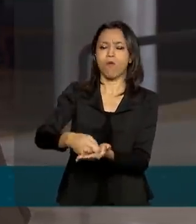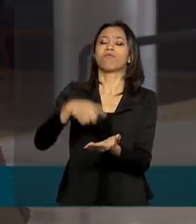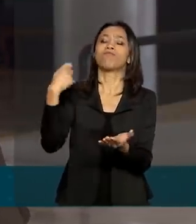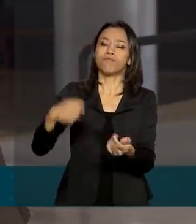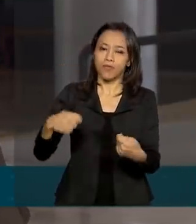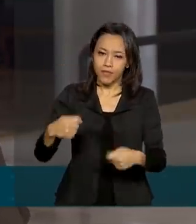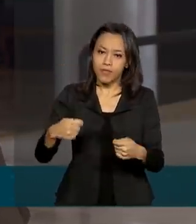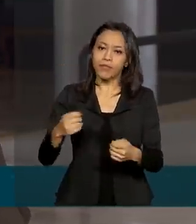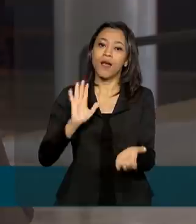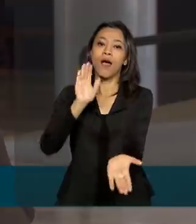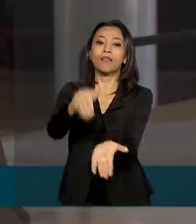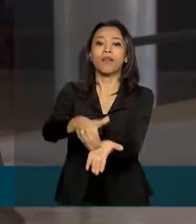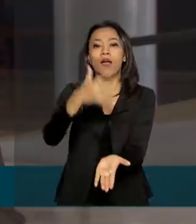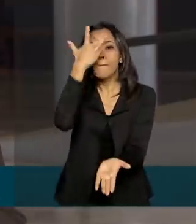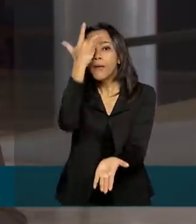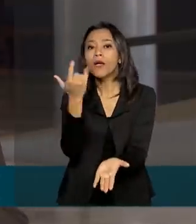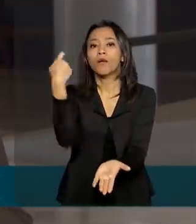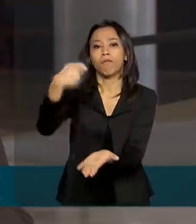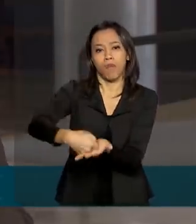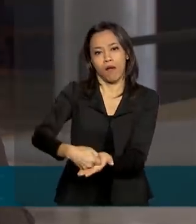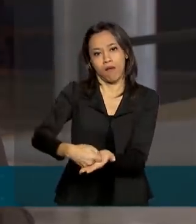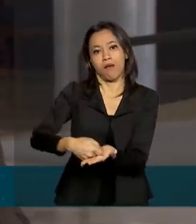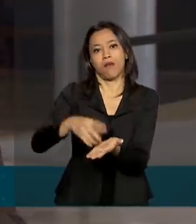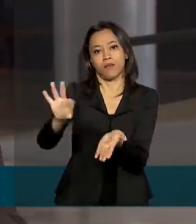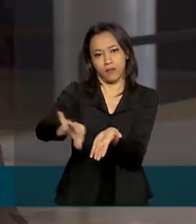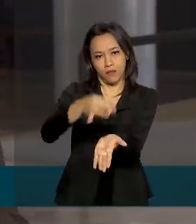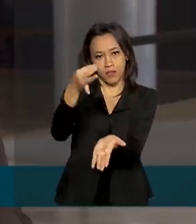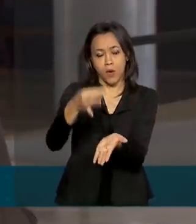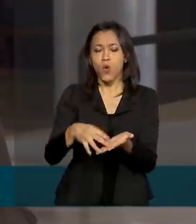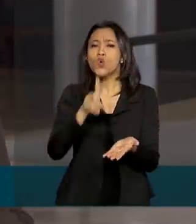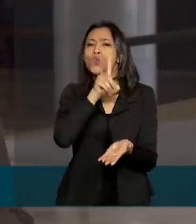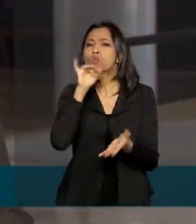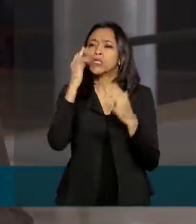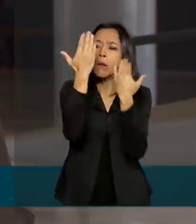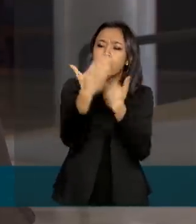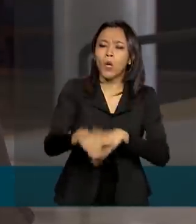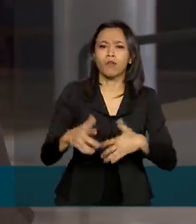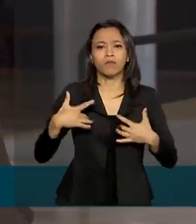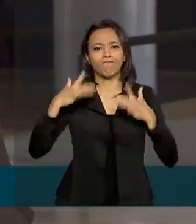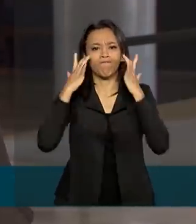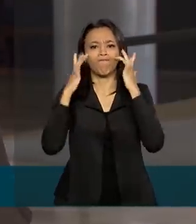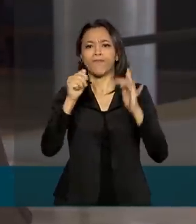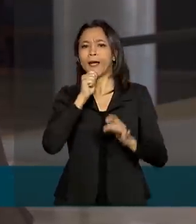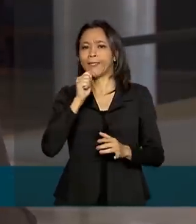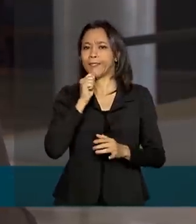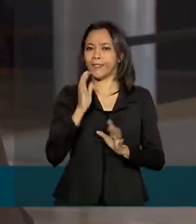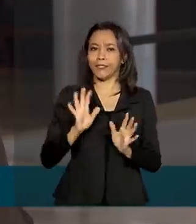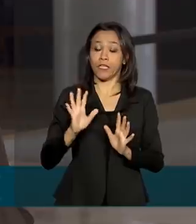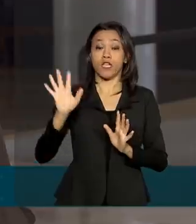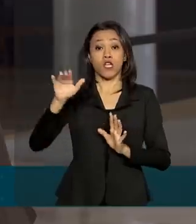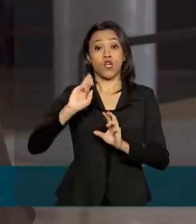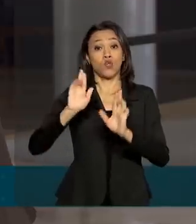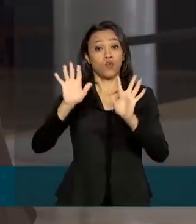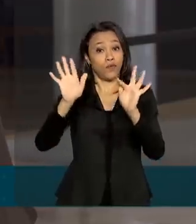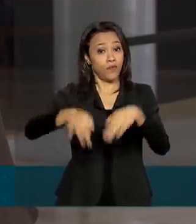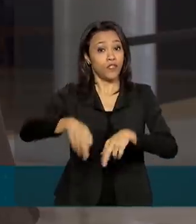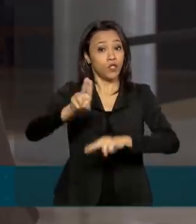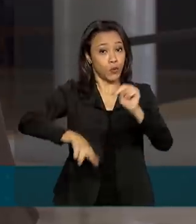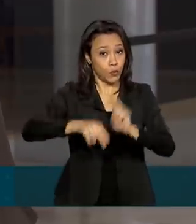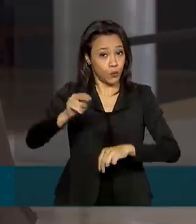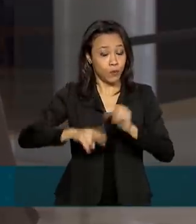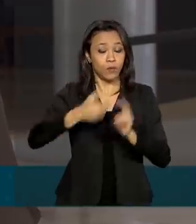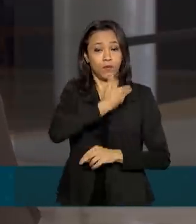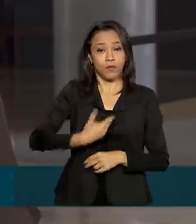pagamento até amanhã. O dia da prova ainda não foi definido. No final de junho, o governo federal vai fazer uma enquete na internet para os estudantes